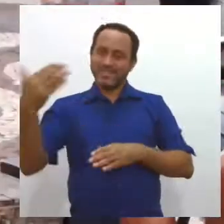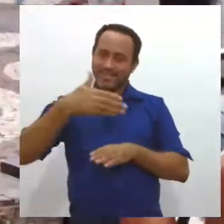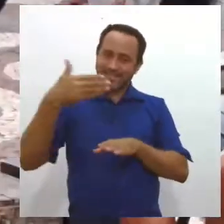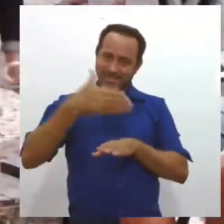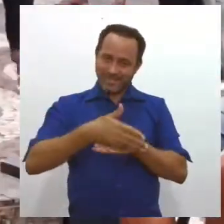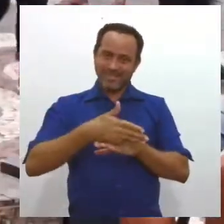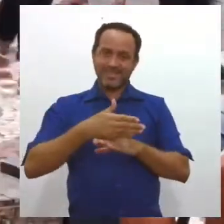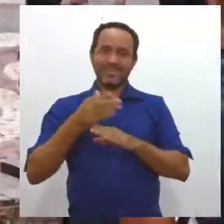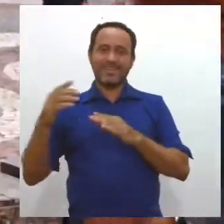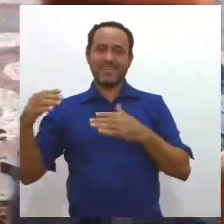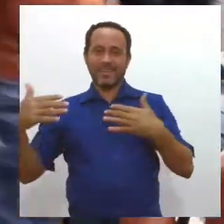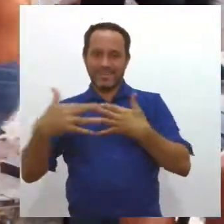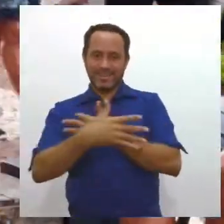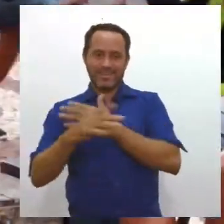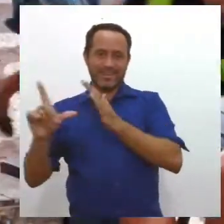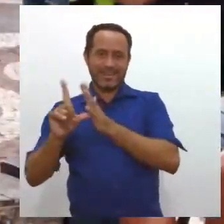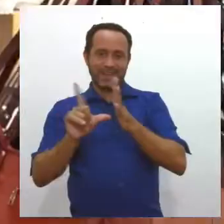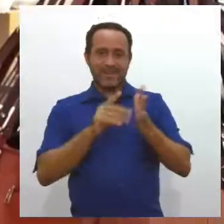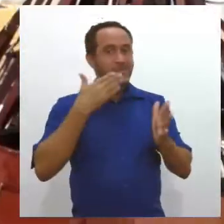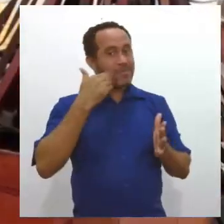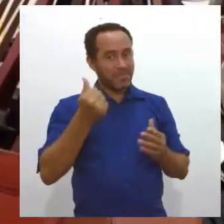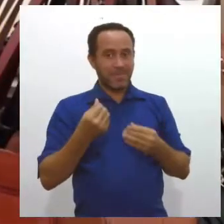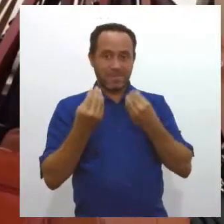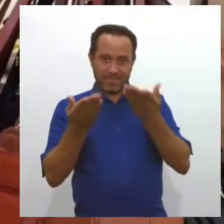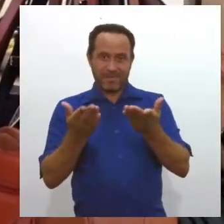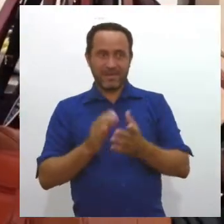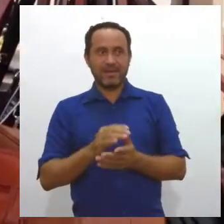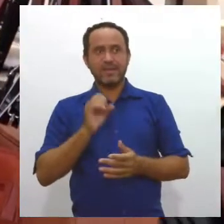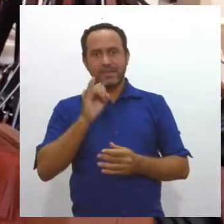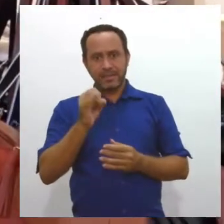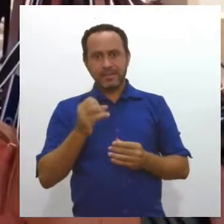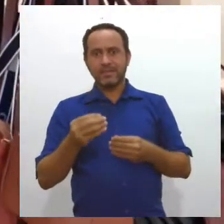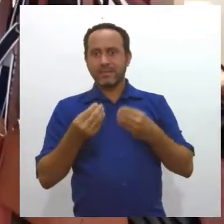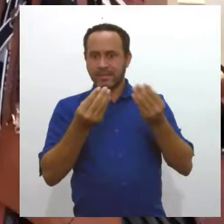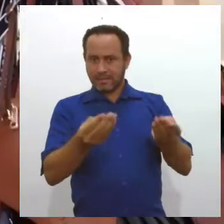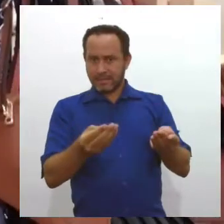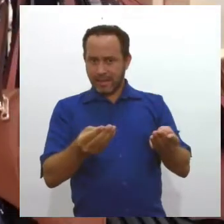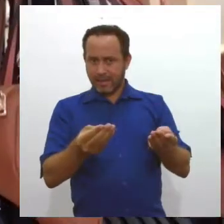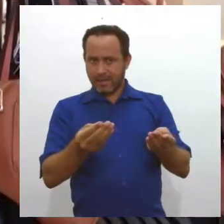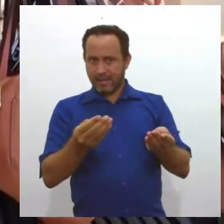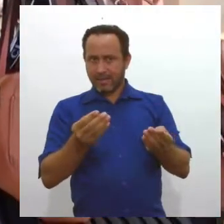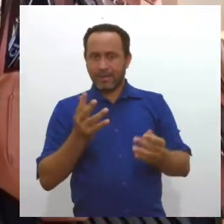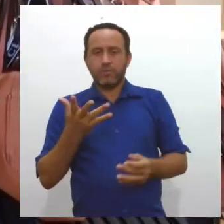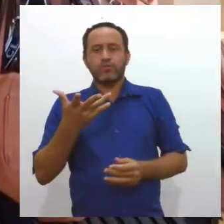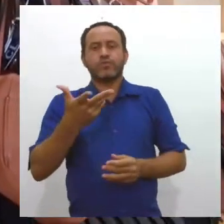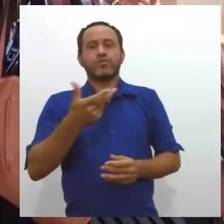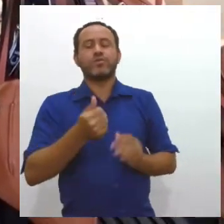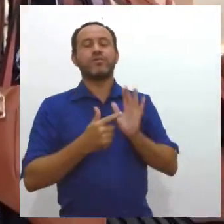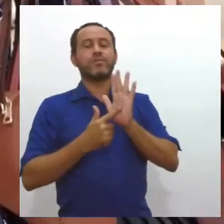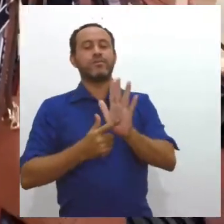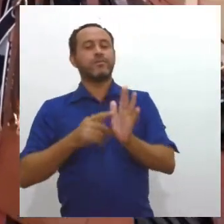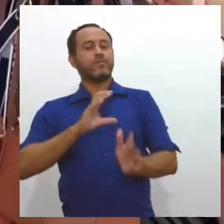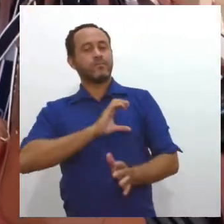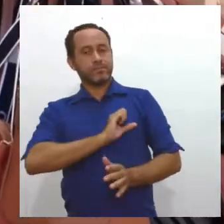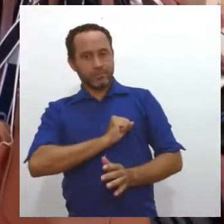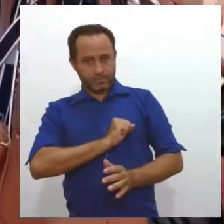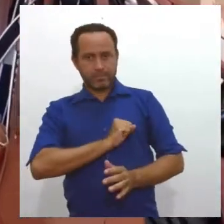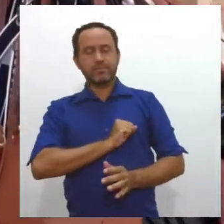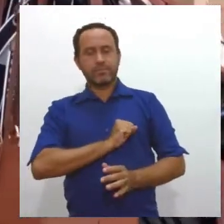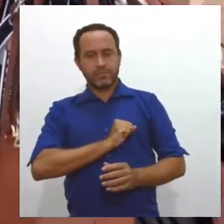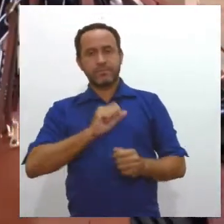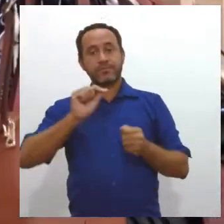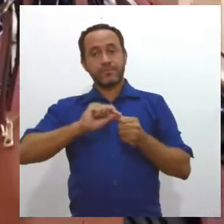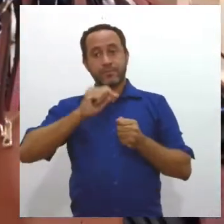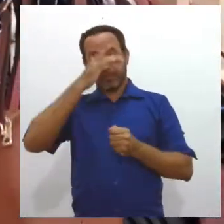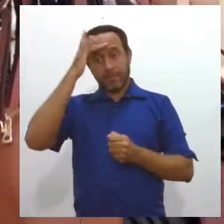ao calçadão para procurar o melhor para eles. E se presentear não deixa de ser uma forma de demonstrar amor, fazer